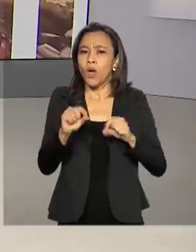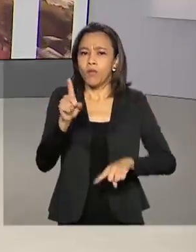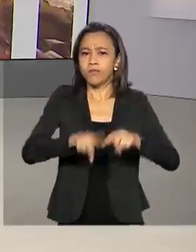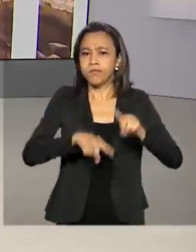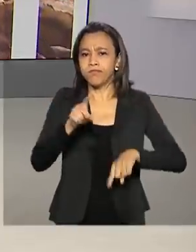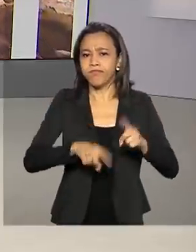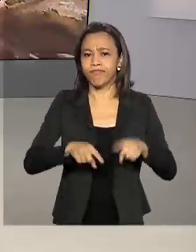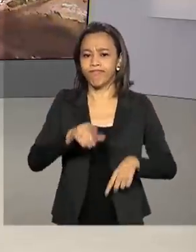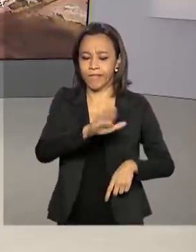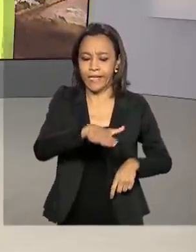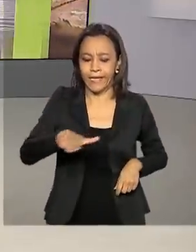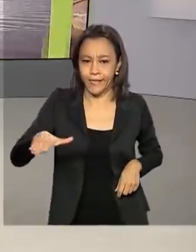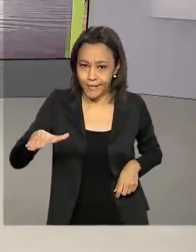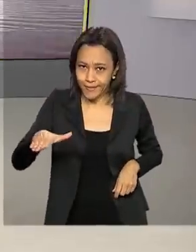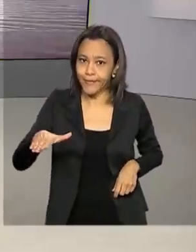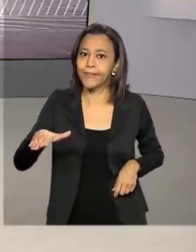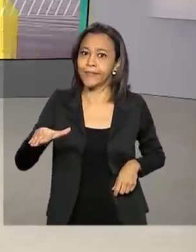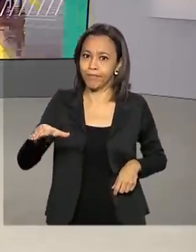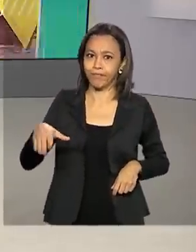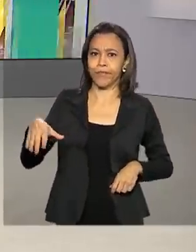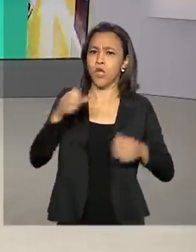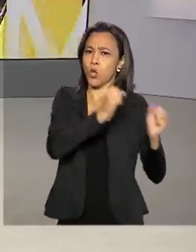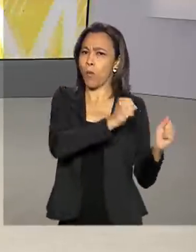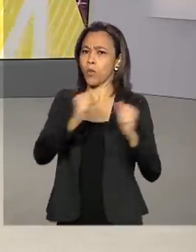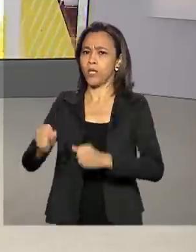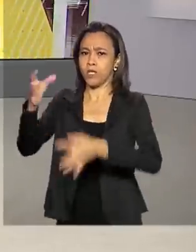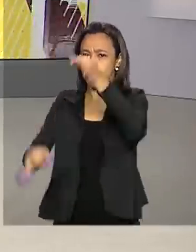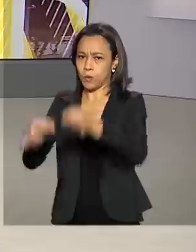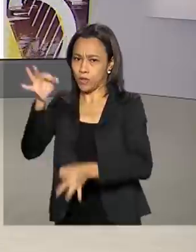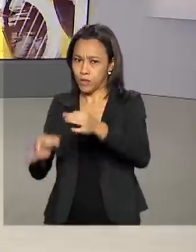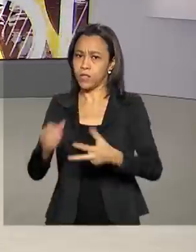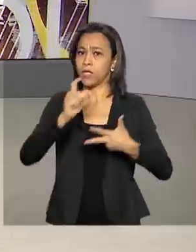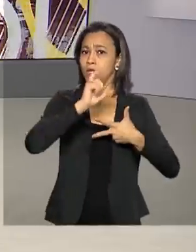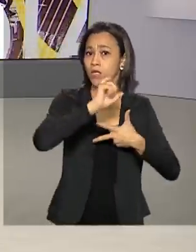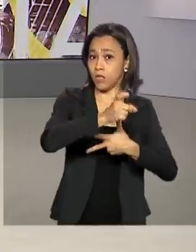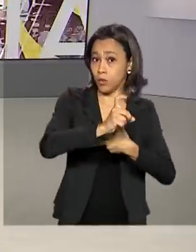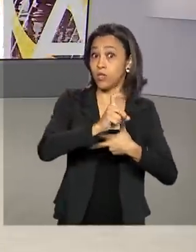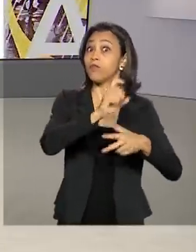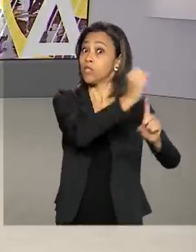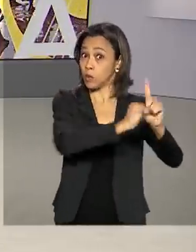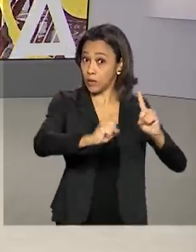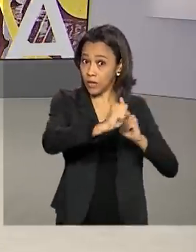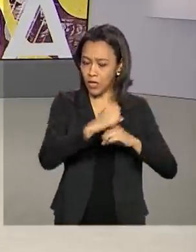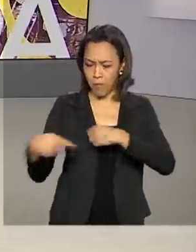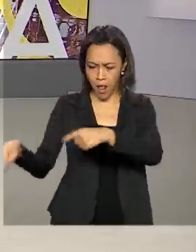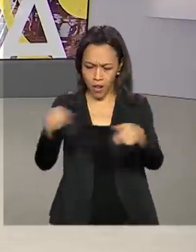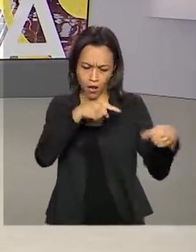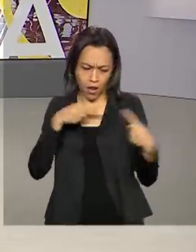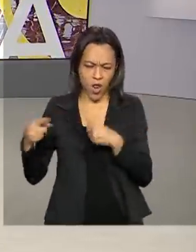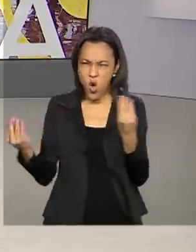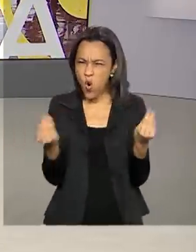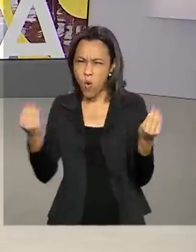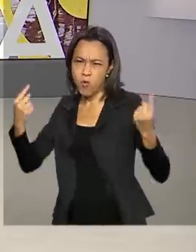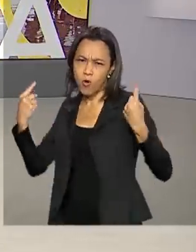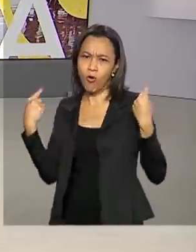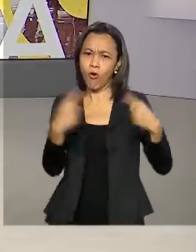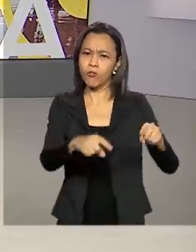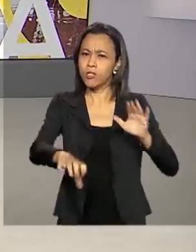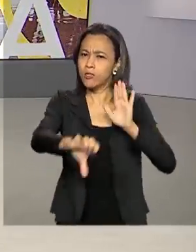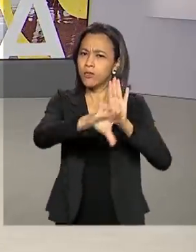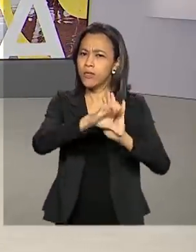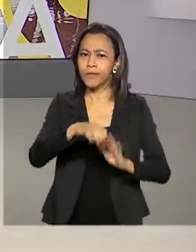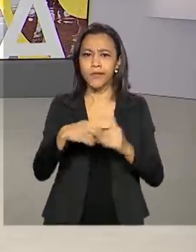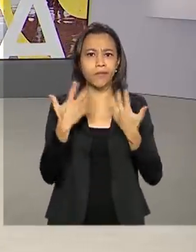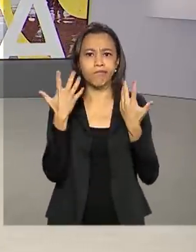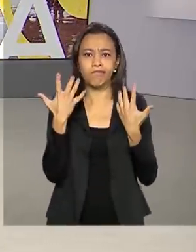infantil. Autoridades do Judiciário, do Executivo e da Sociedade Civil discutem formas de combater esse crime muito comum